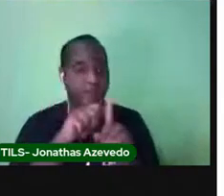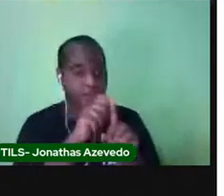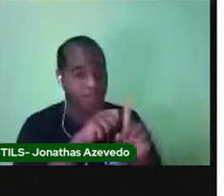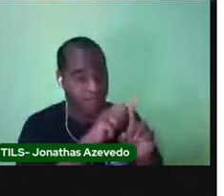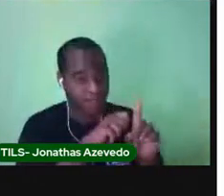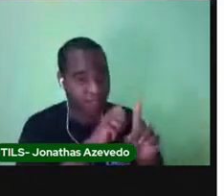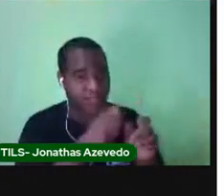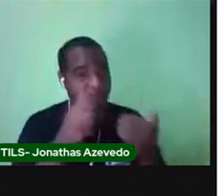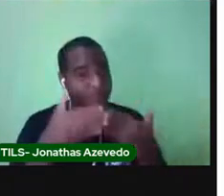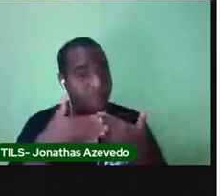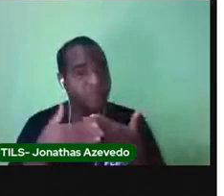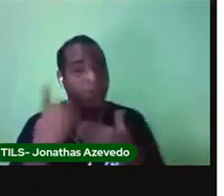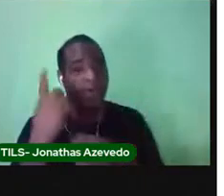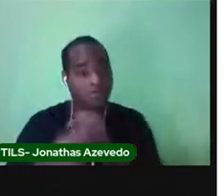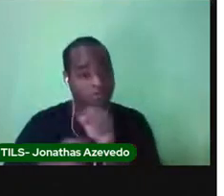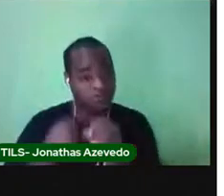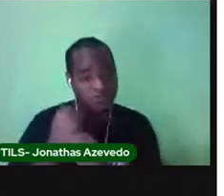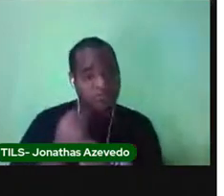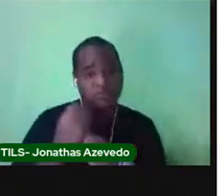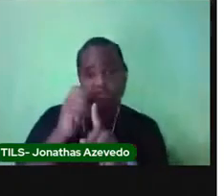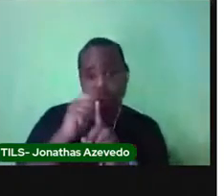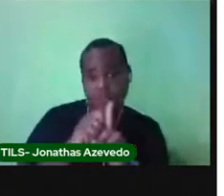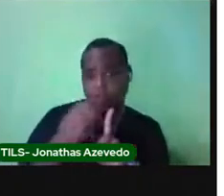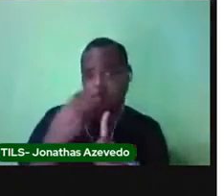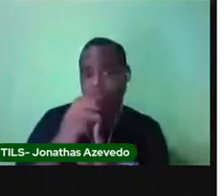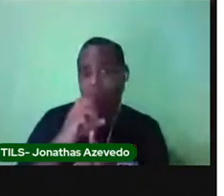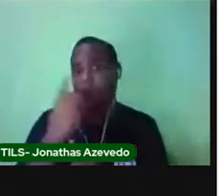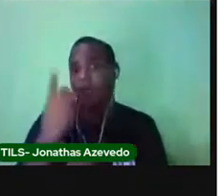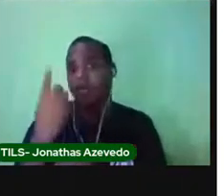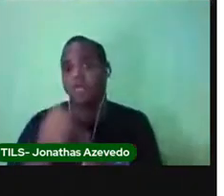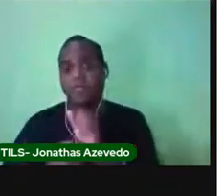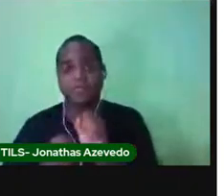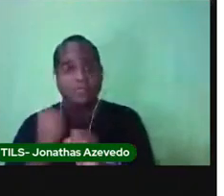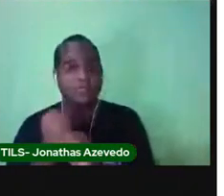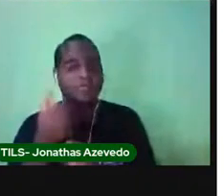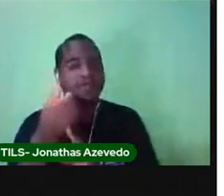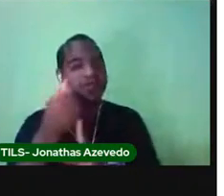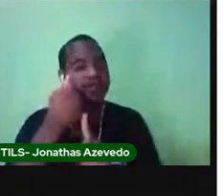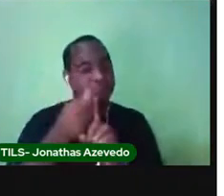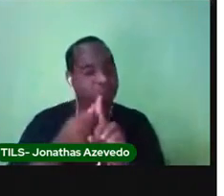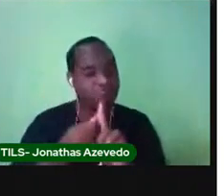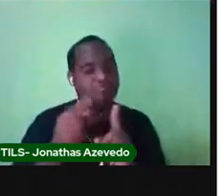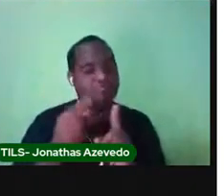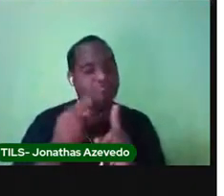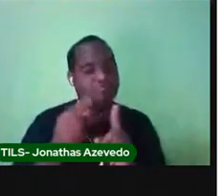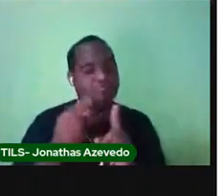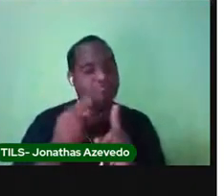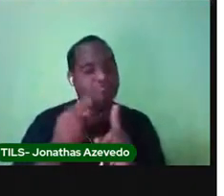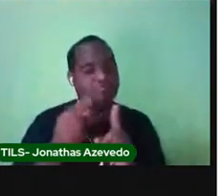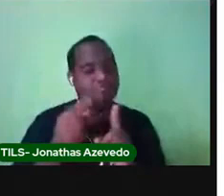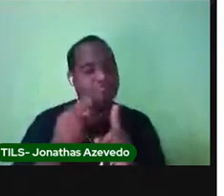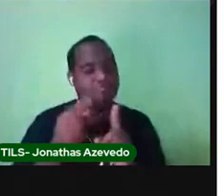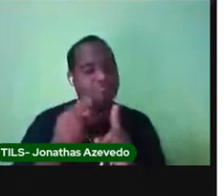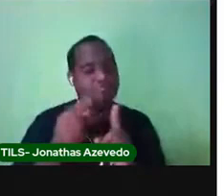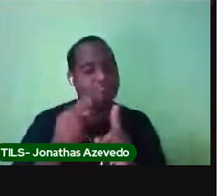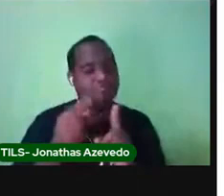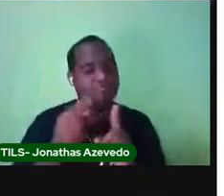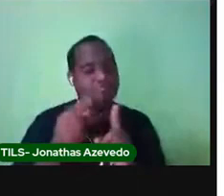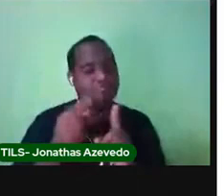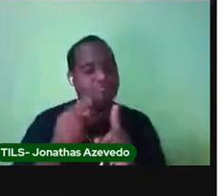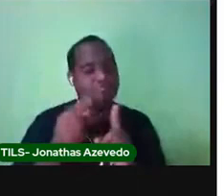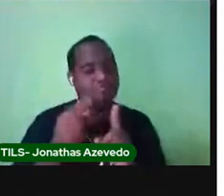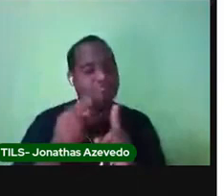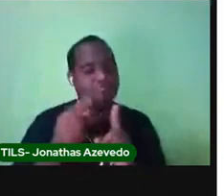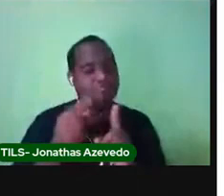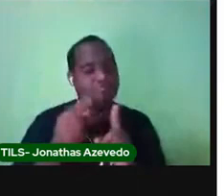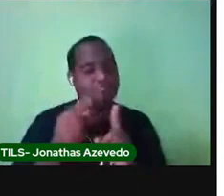ano e seis meses, ele continua tomando vacina. E depois, só vai tomar de quatro a